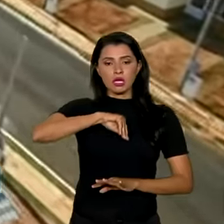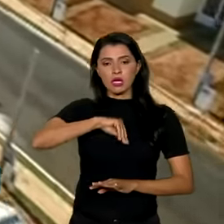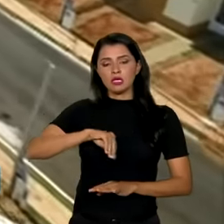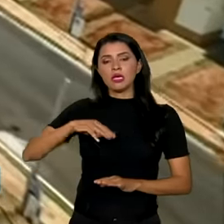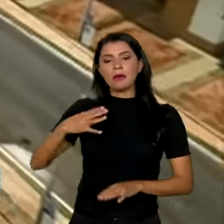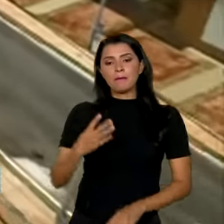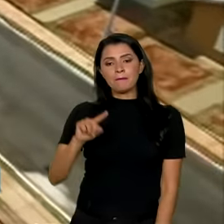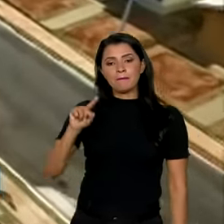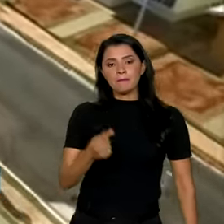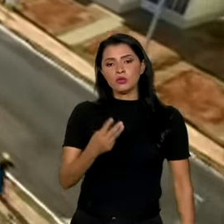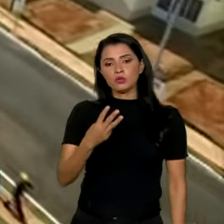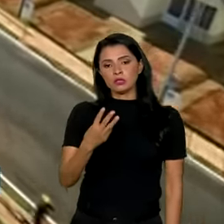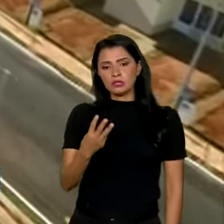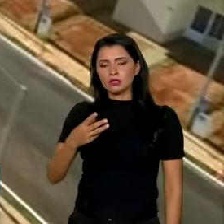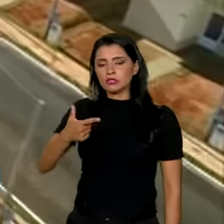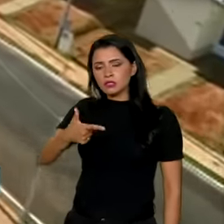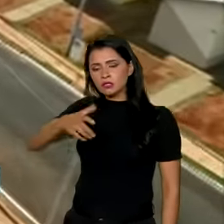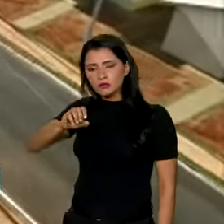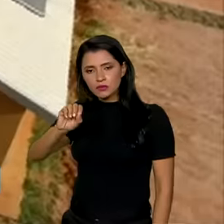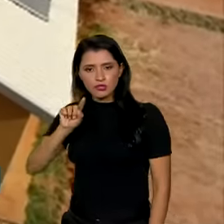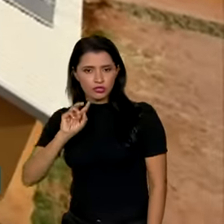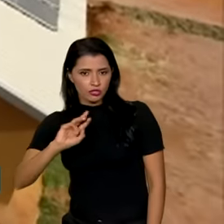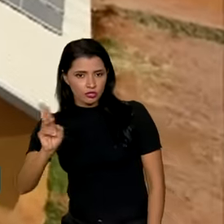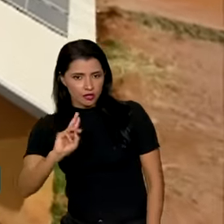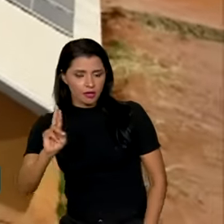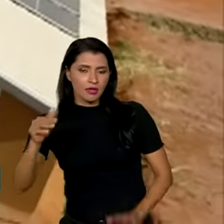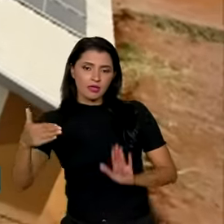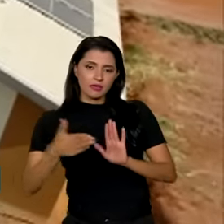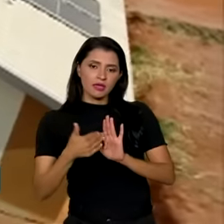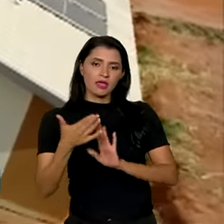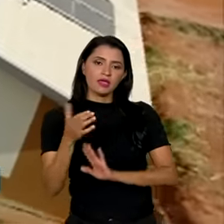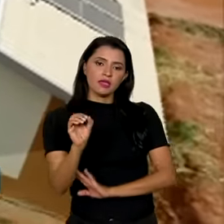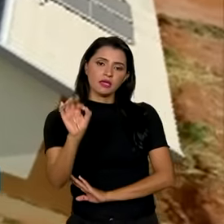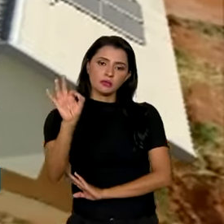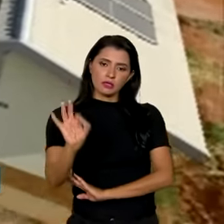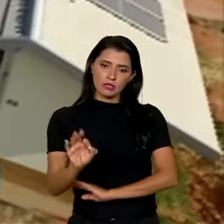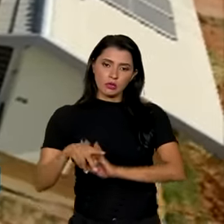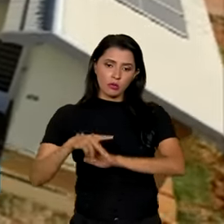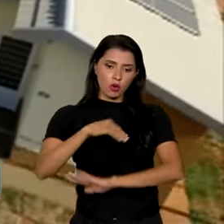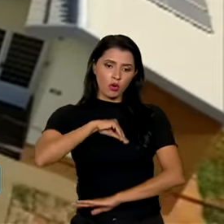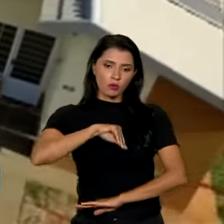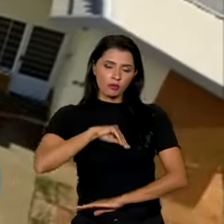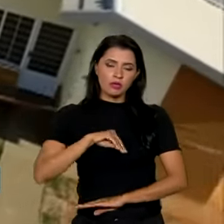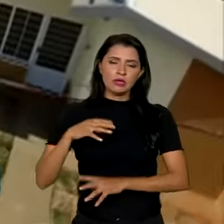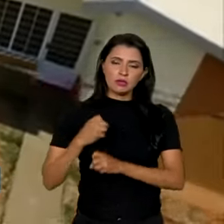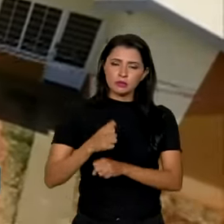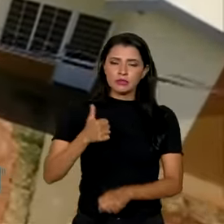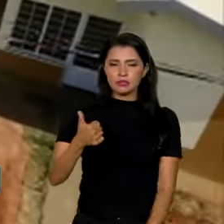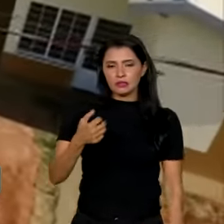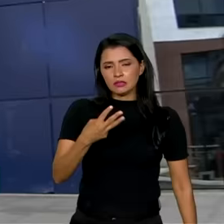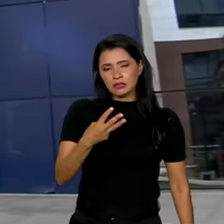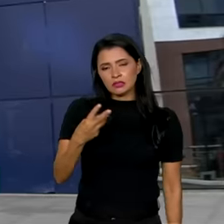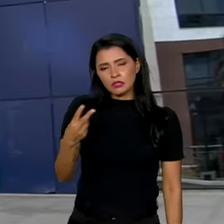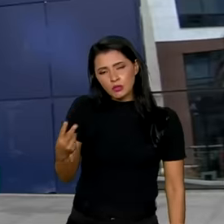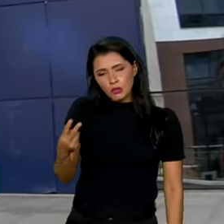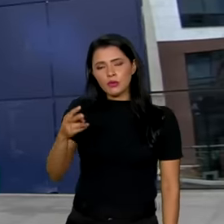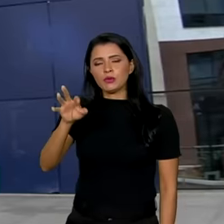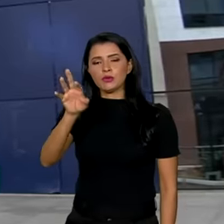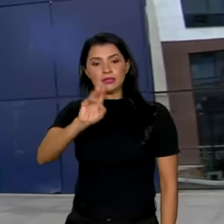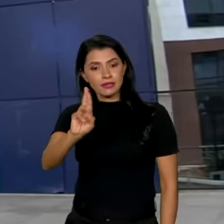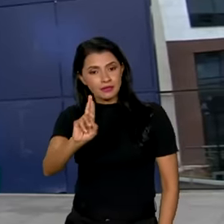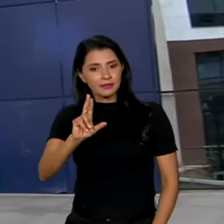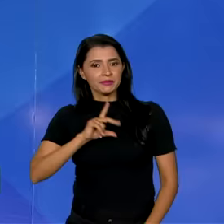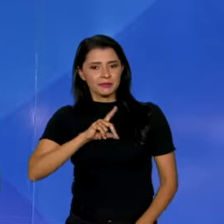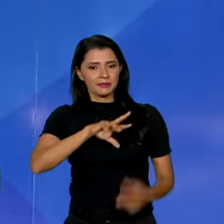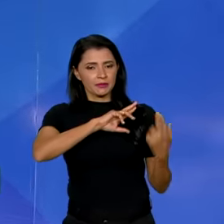.320, que será de, no máximo, 10% da renda, ou seja, R$ 132. Responsável